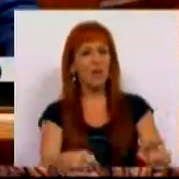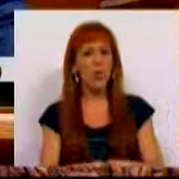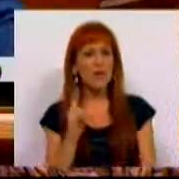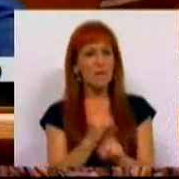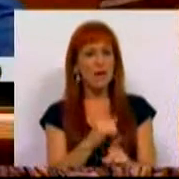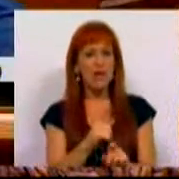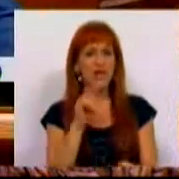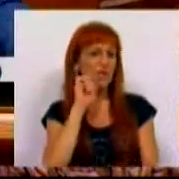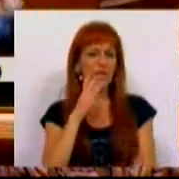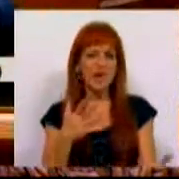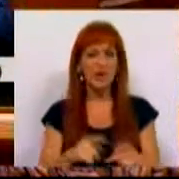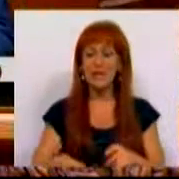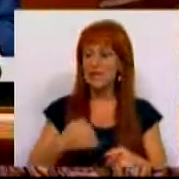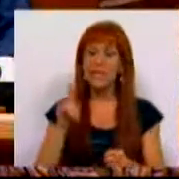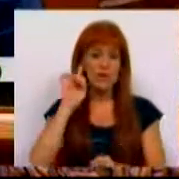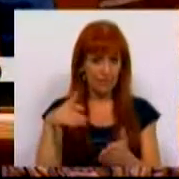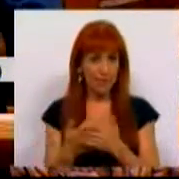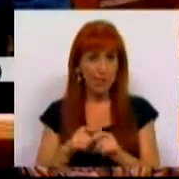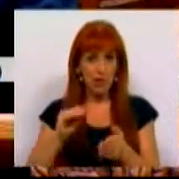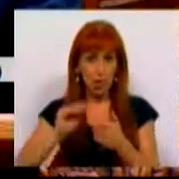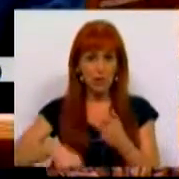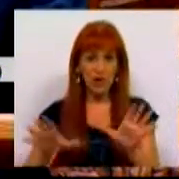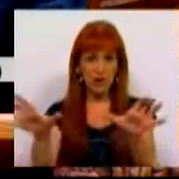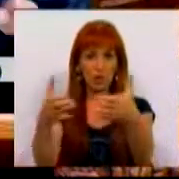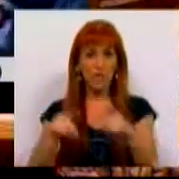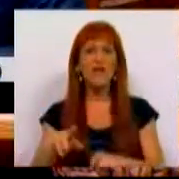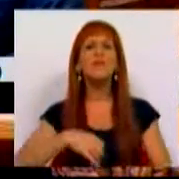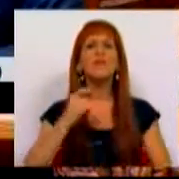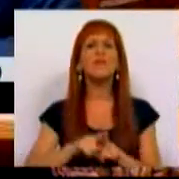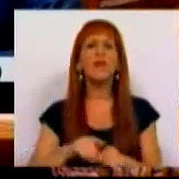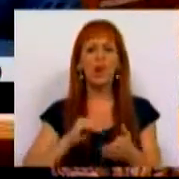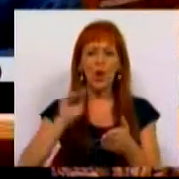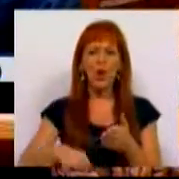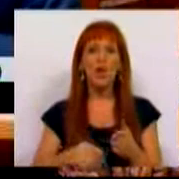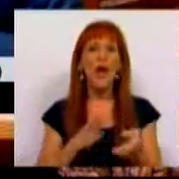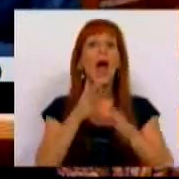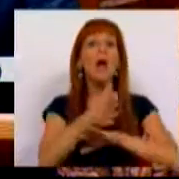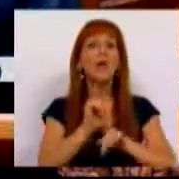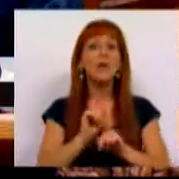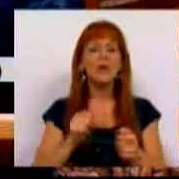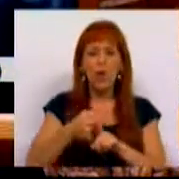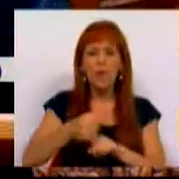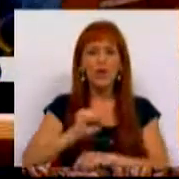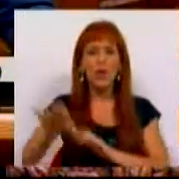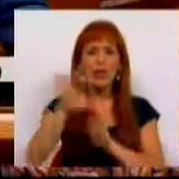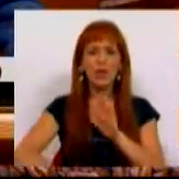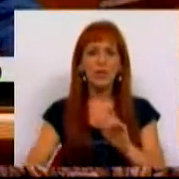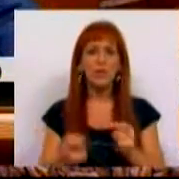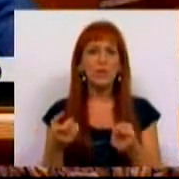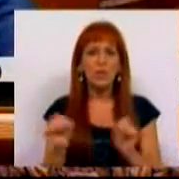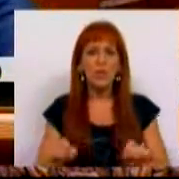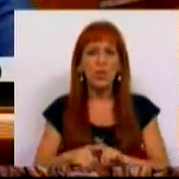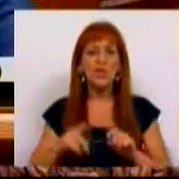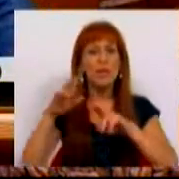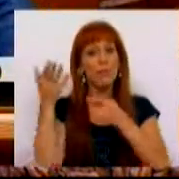essas mesmas defesas. Significa valorizar a contratação coletiva. Significa continuar a combater a precariedade, por exemplo,